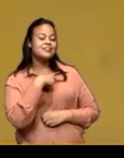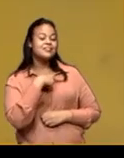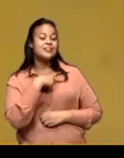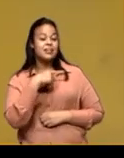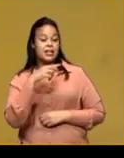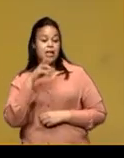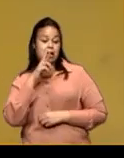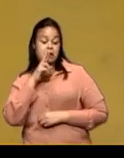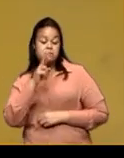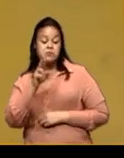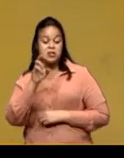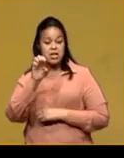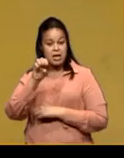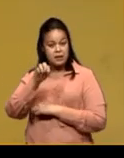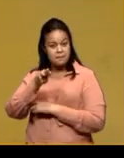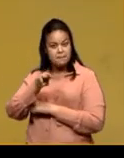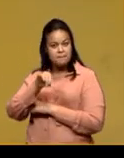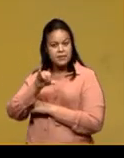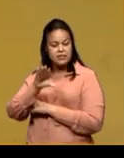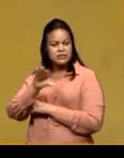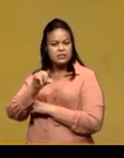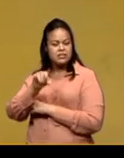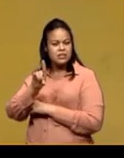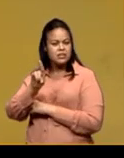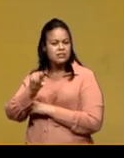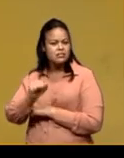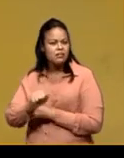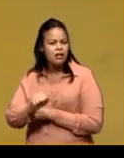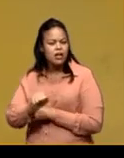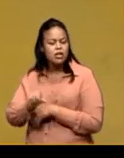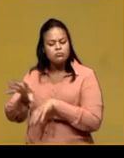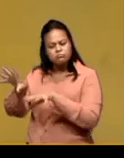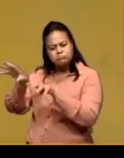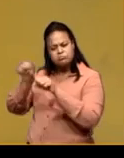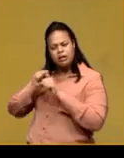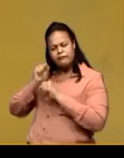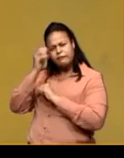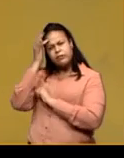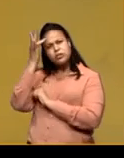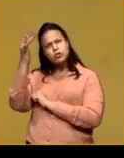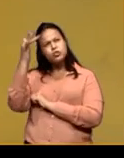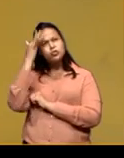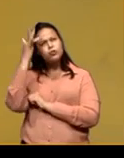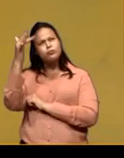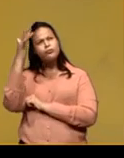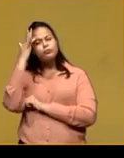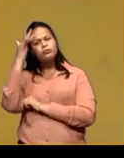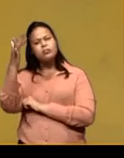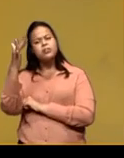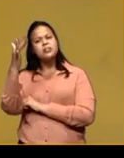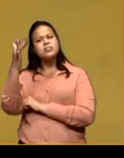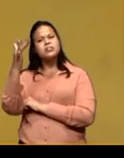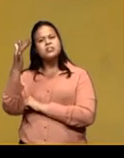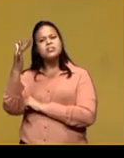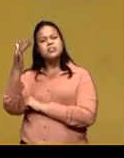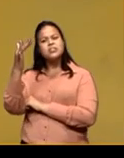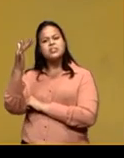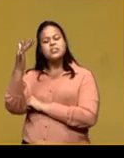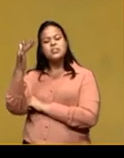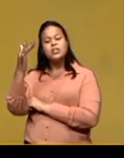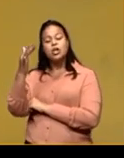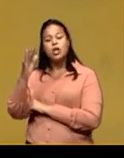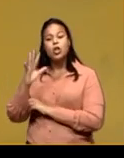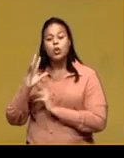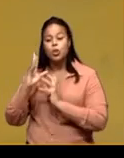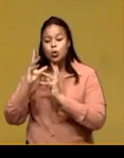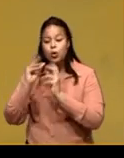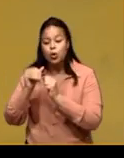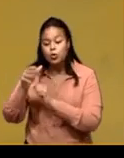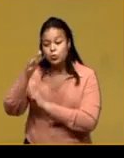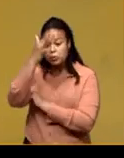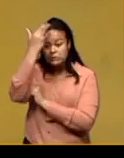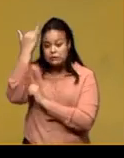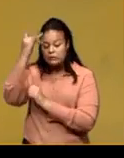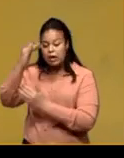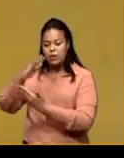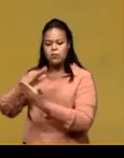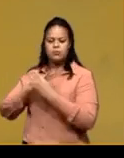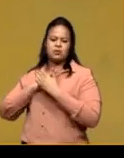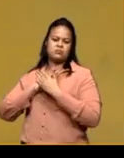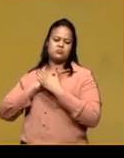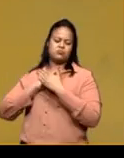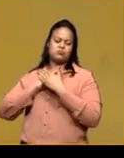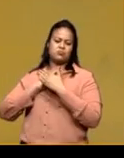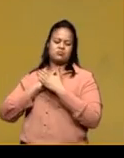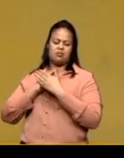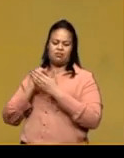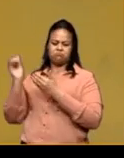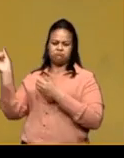Emicida. Bom, sou adepto da filosofia de que para baixo todo santo ajuda. Então, a gente já